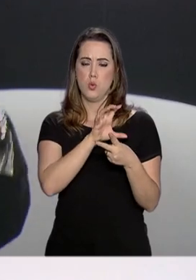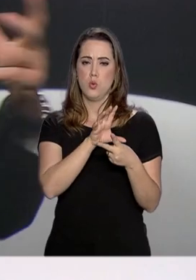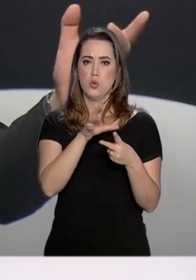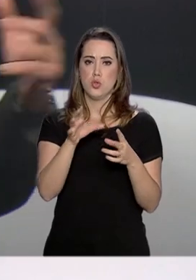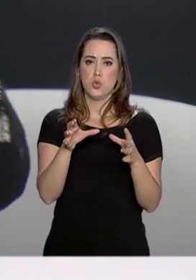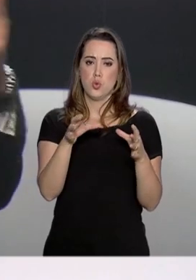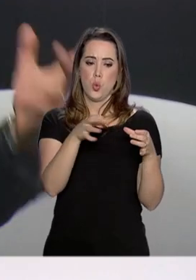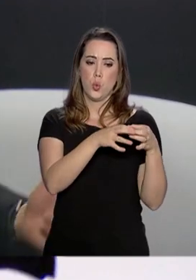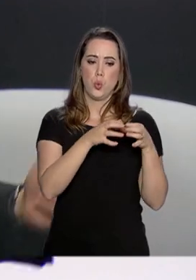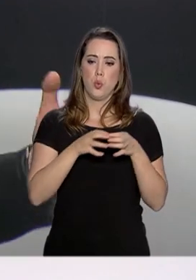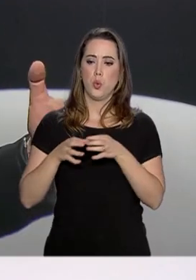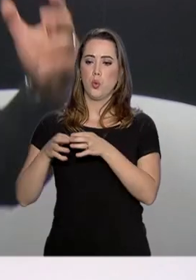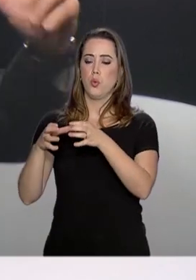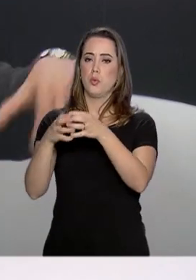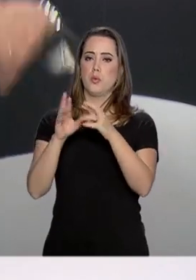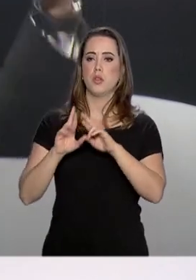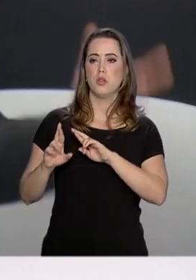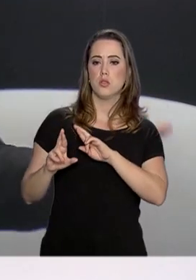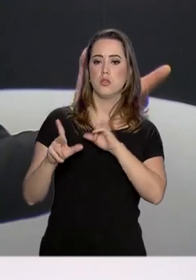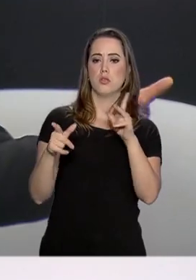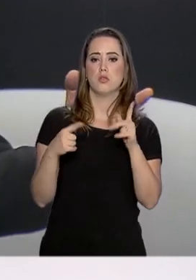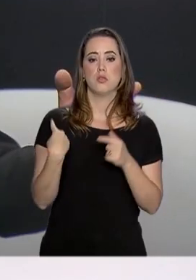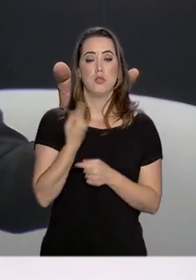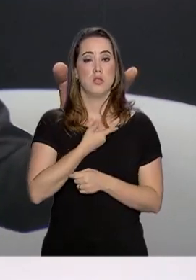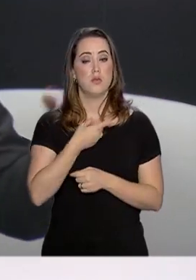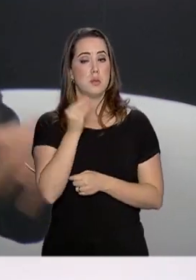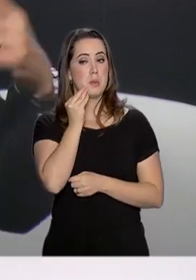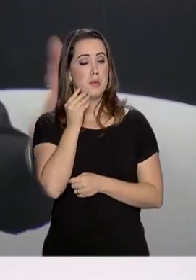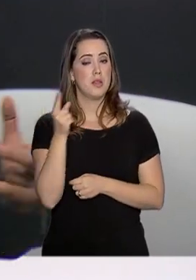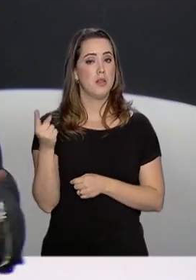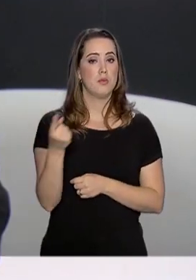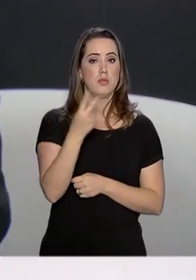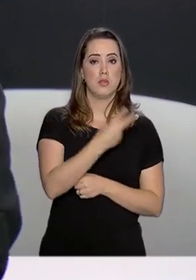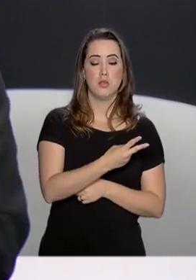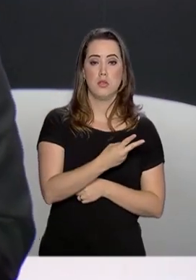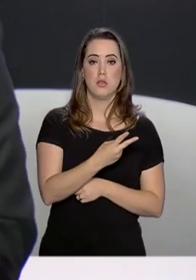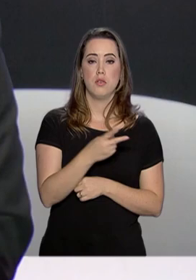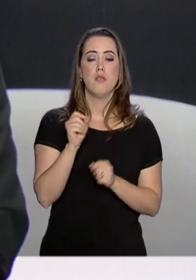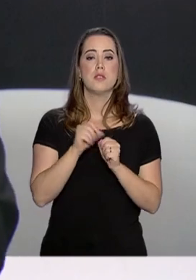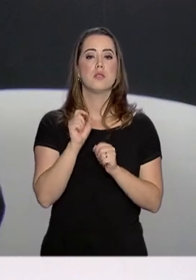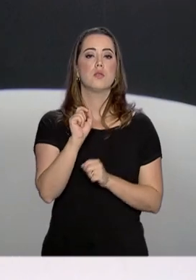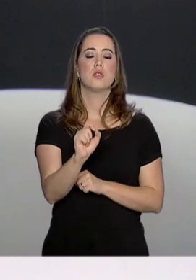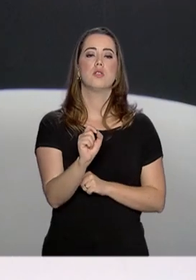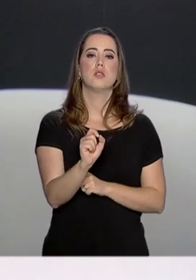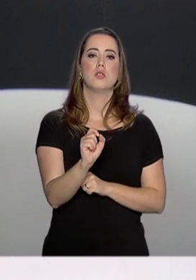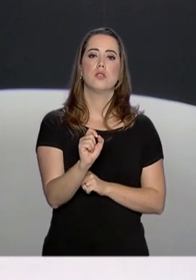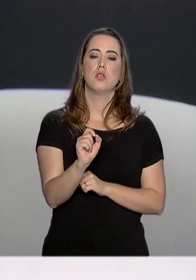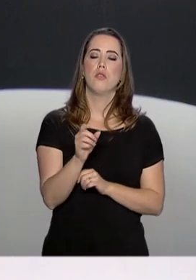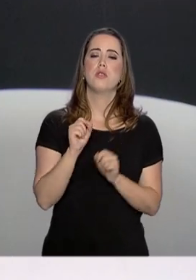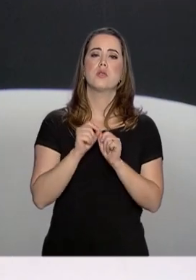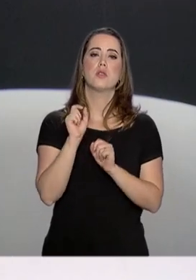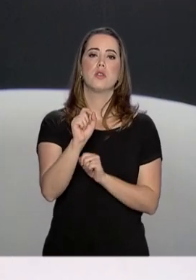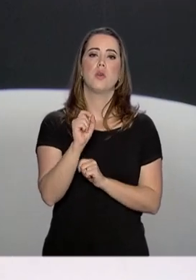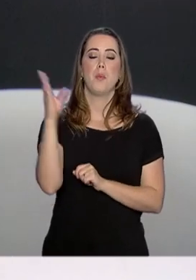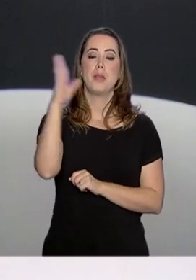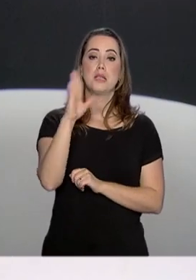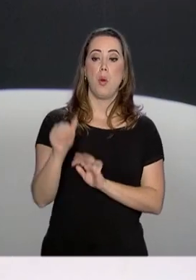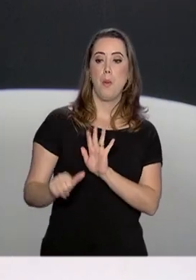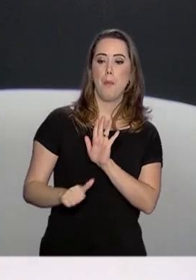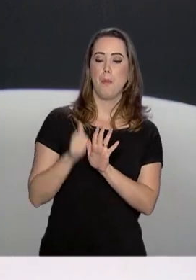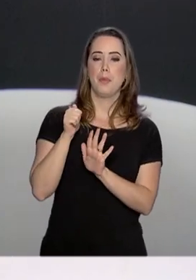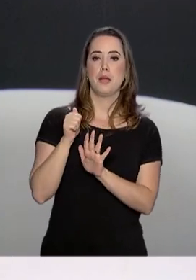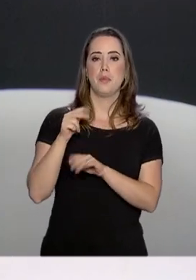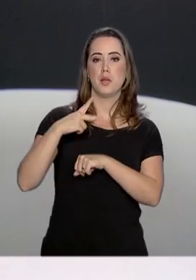estruturais que os técnicos dizem que têm diferença. Nós vamos provar as duas. Mas o nós vamos fazer? Nós vamos, internamente, o Brasil será o primeiro